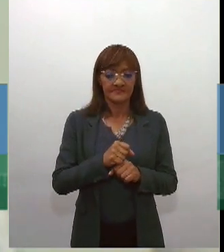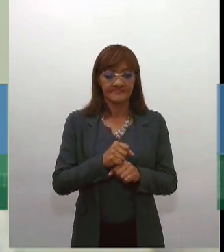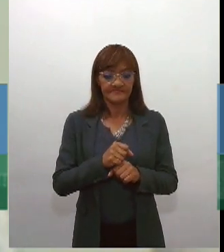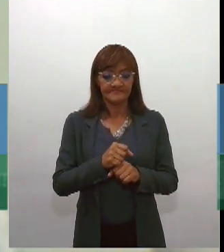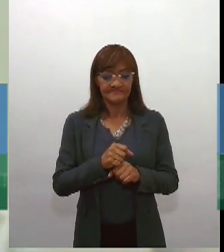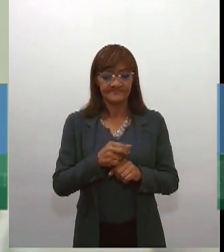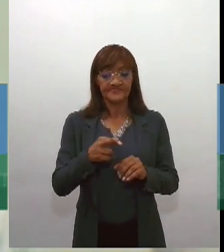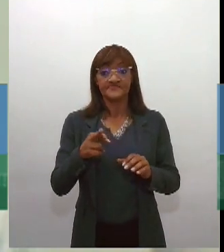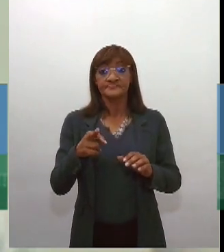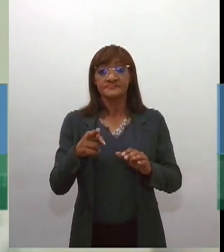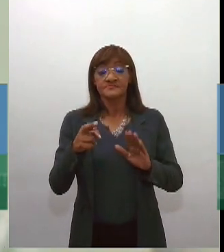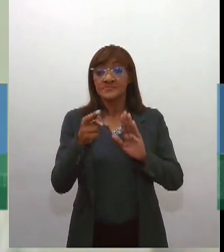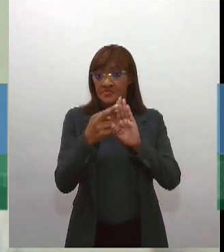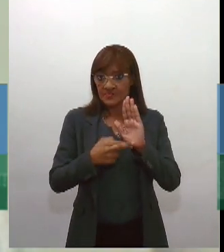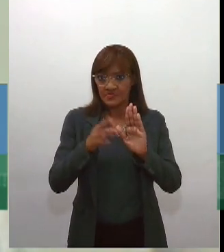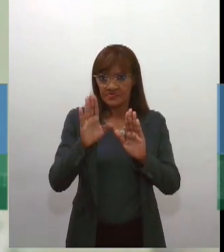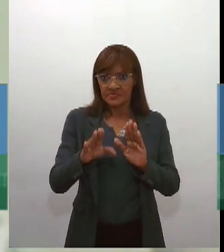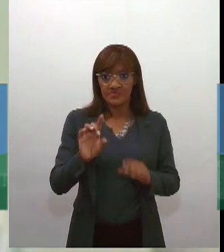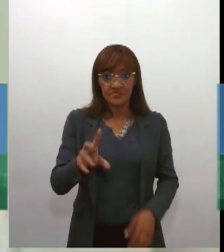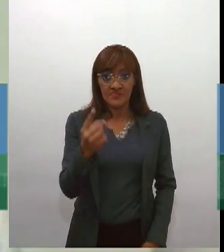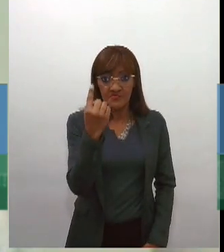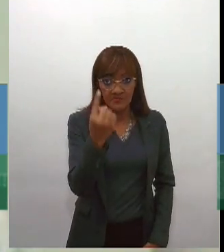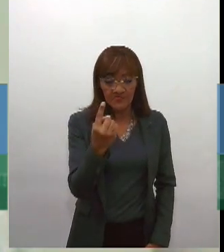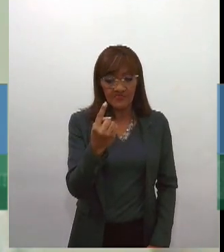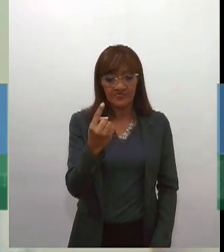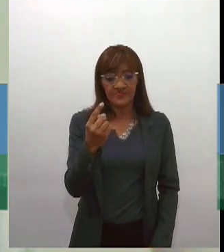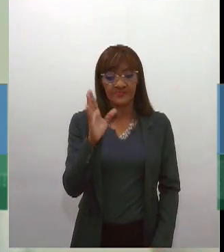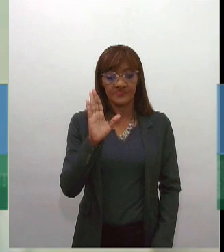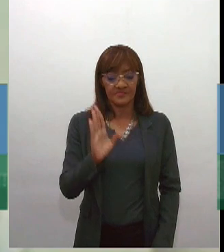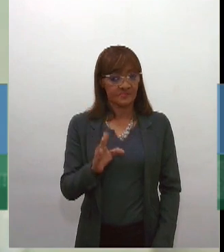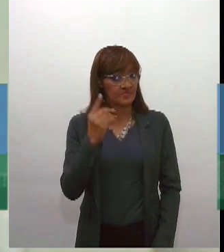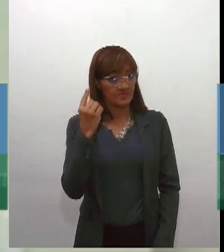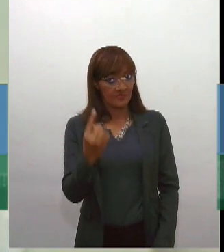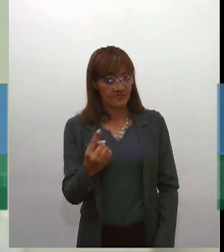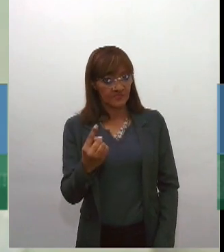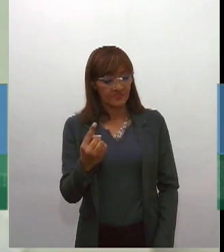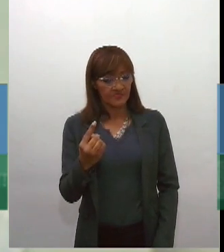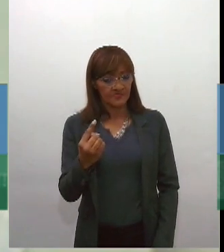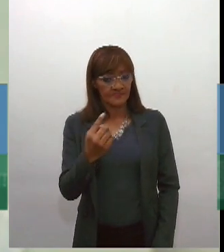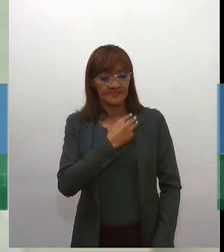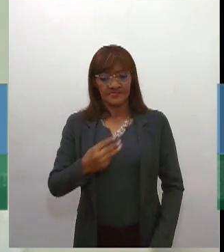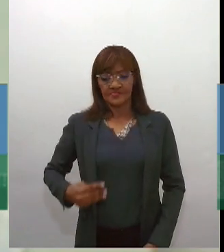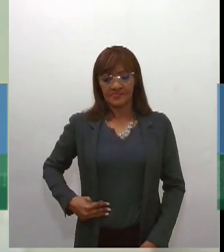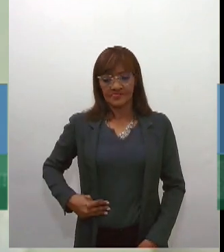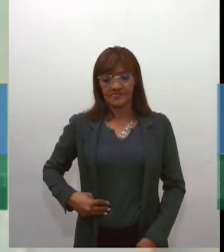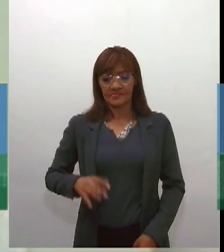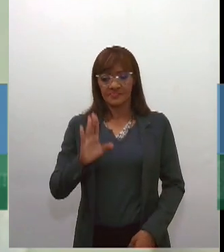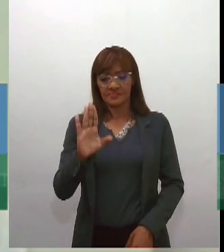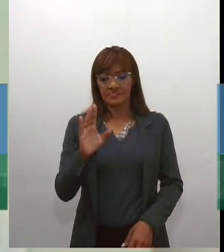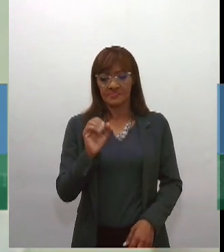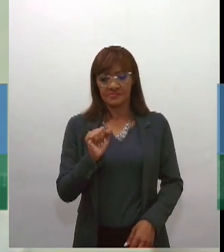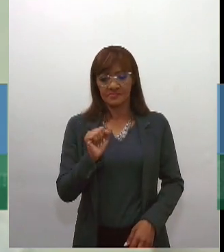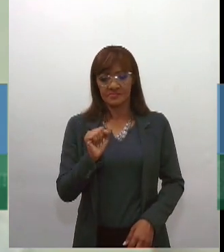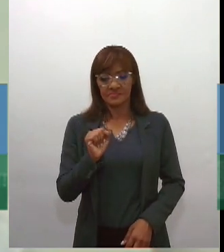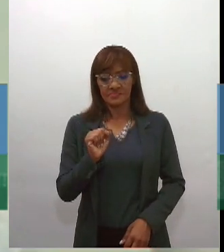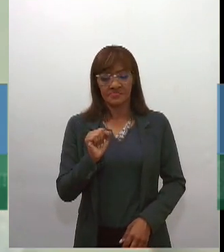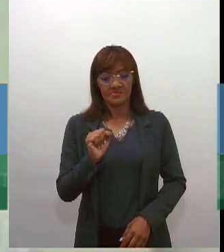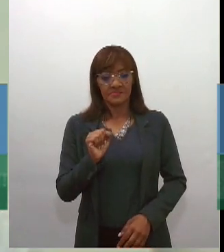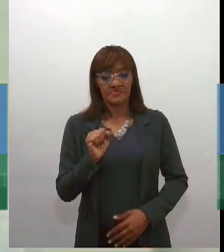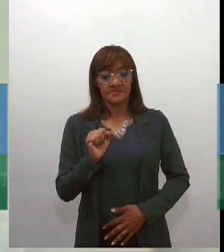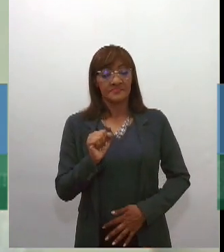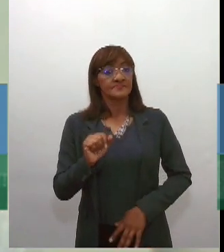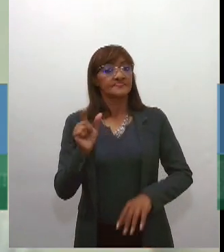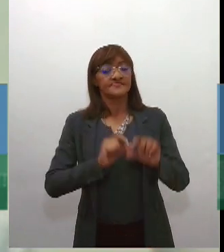ministro apenas, uma medida cautelar, uma decisão monocrática de um ministro, foi relativa à posse do